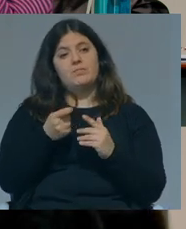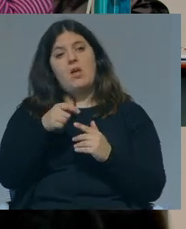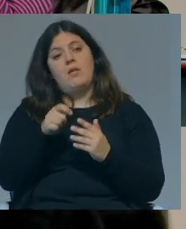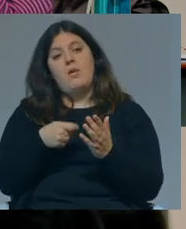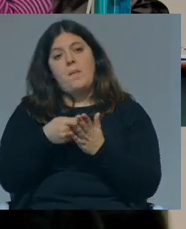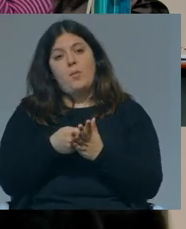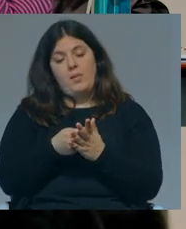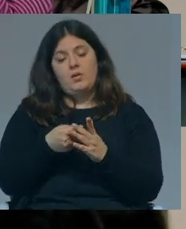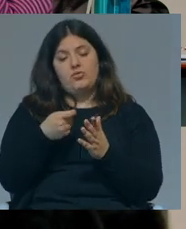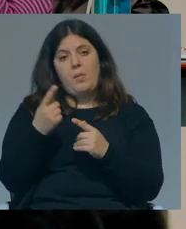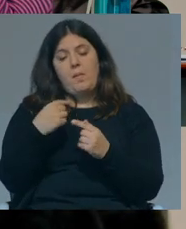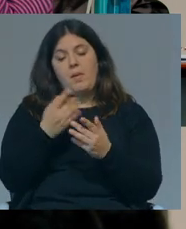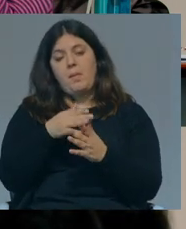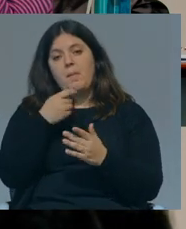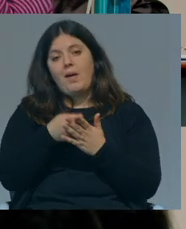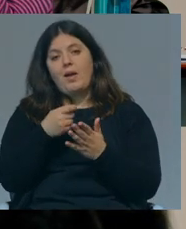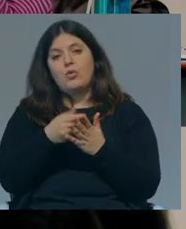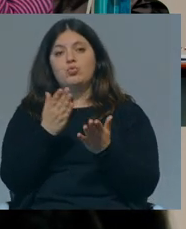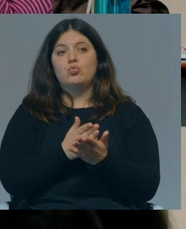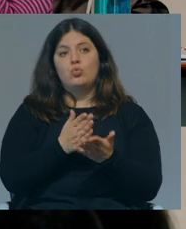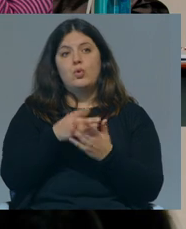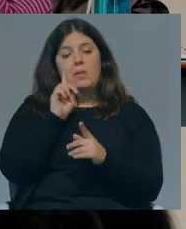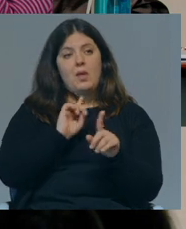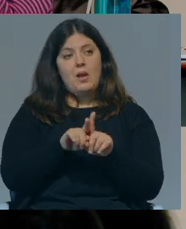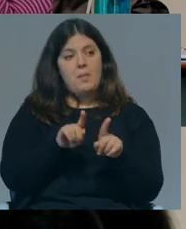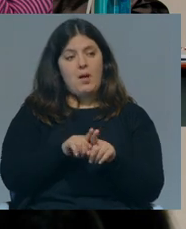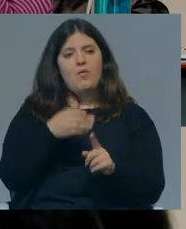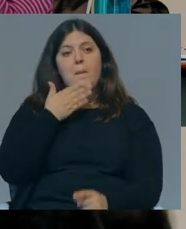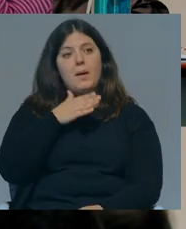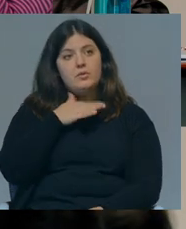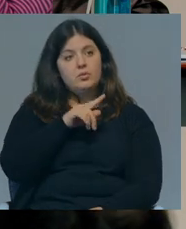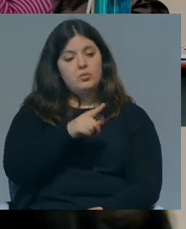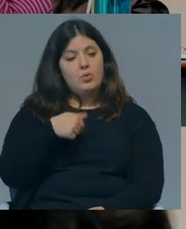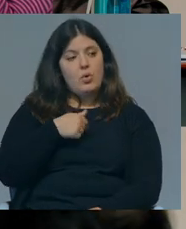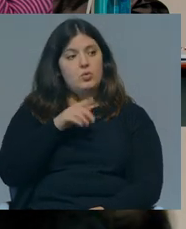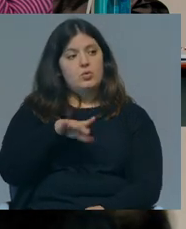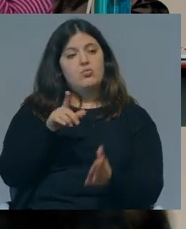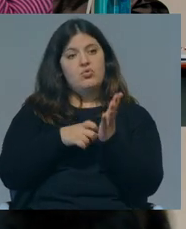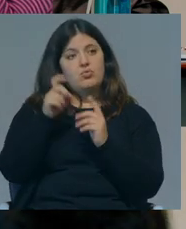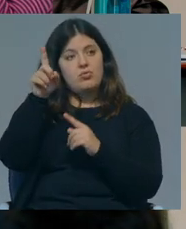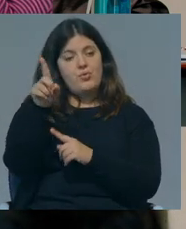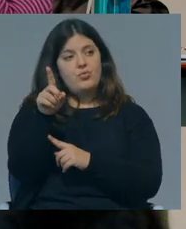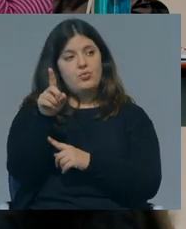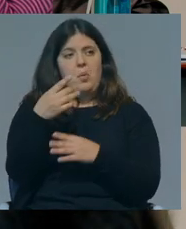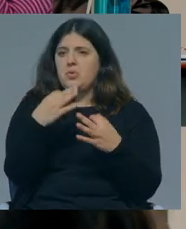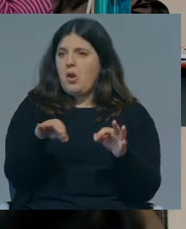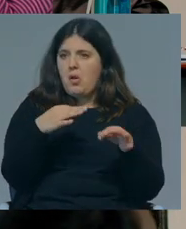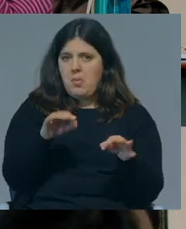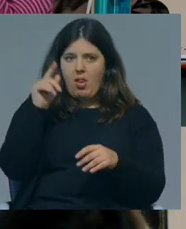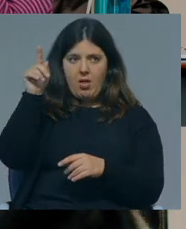empréstimo para conseguir pagar os estudos à minha irmã. Um empréstimo que aquilo que nós temos hoje nos Estados Unidos, que é uma coisa comum,